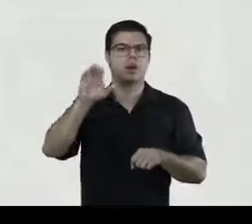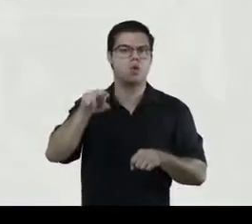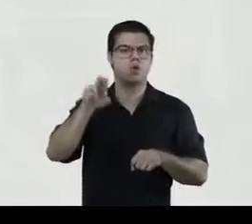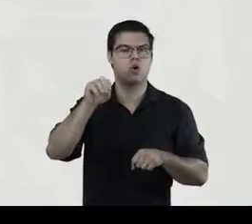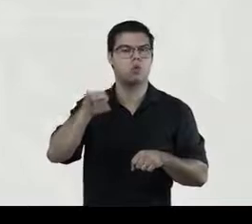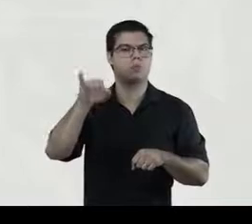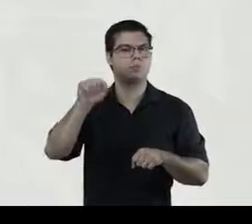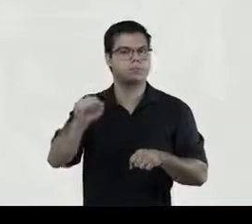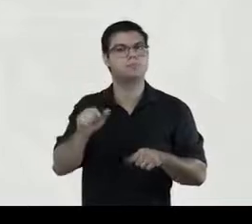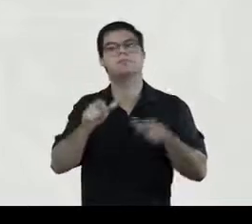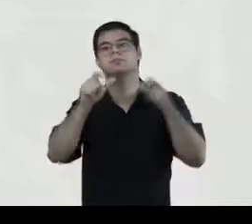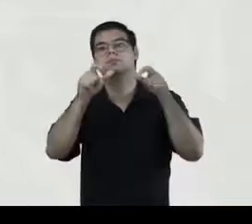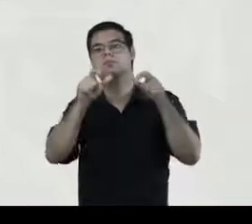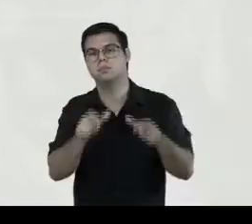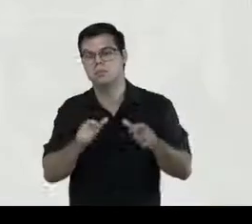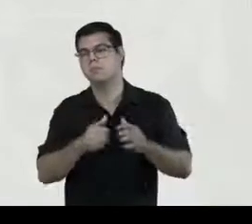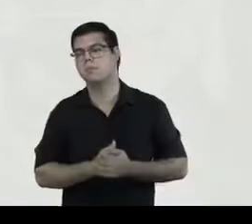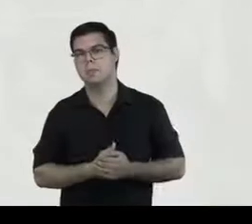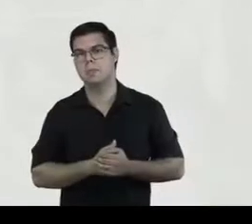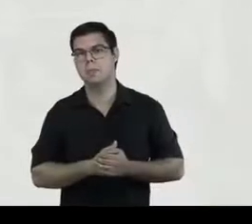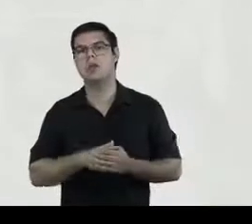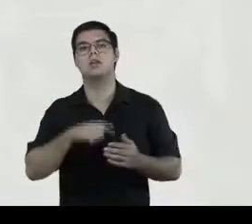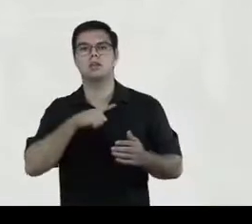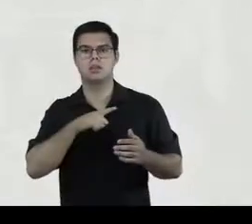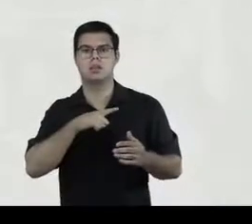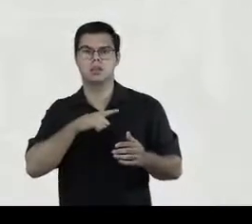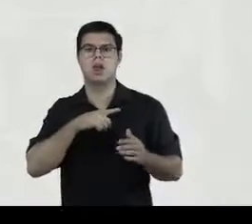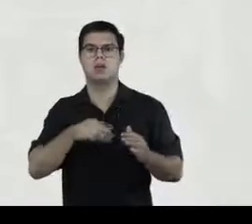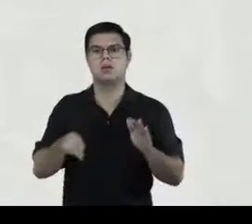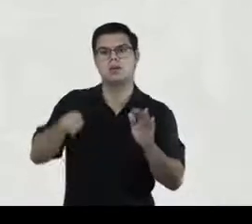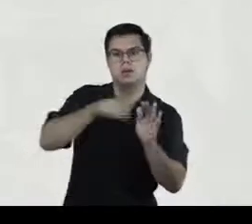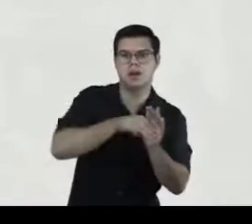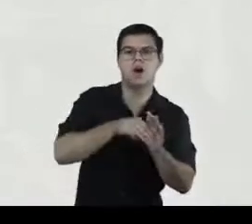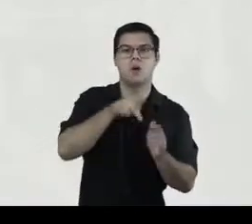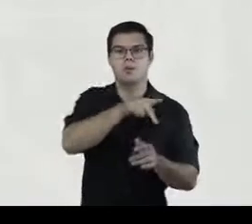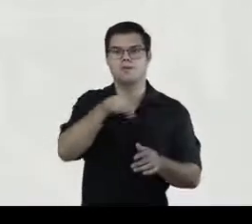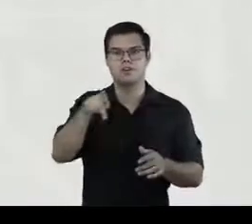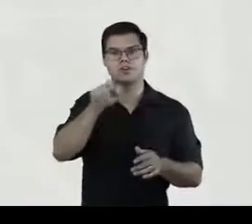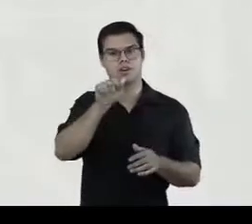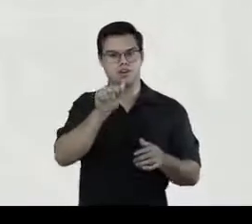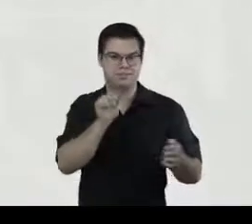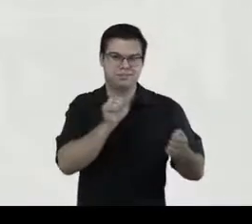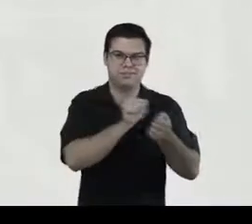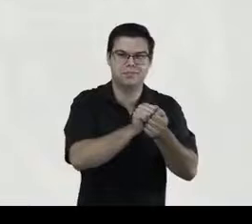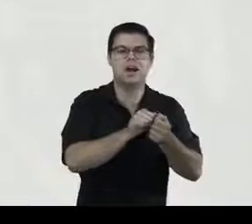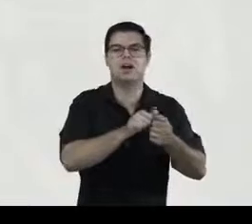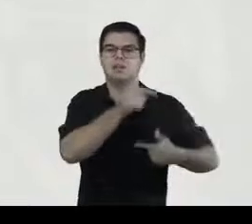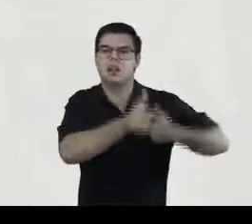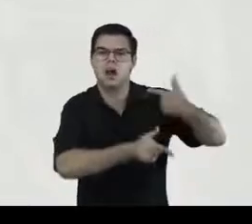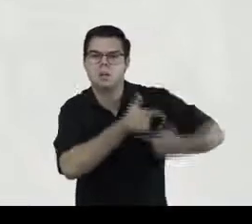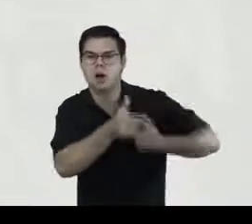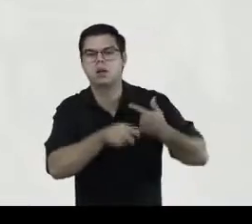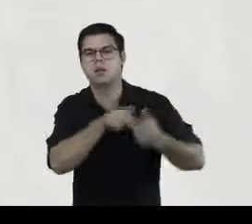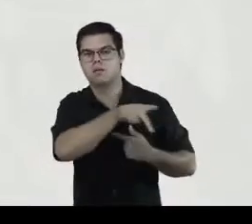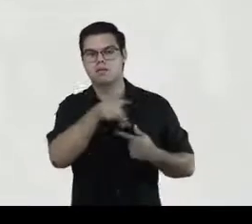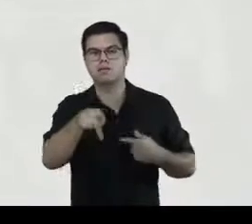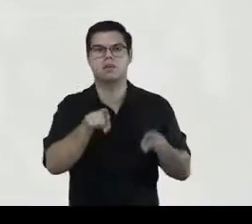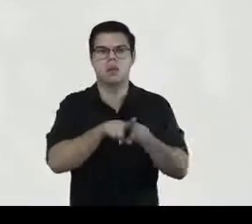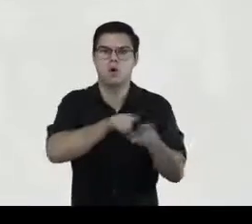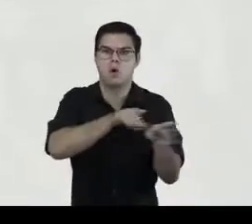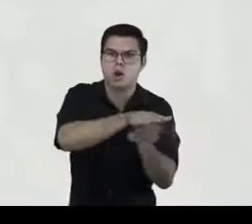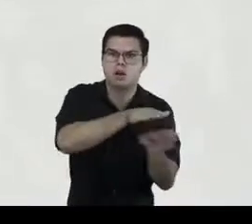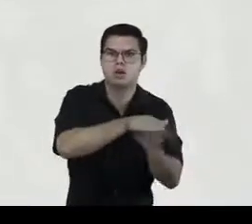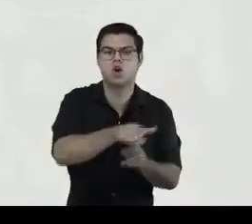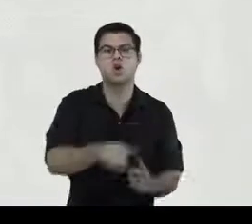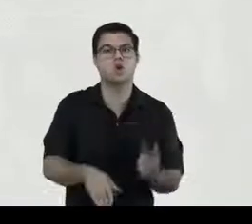Paraíba. É professora associada da Universidade Federal da Paraíba, onde atua como professora e orientadora em dois